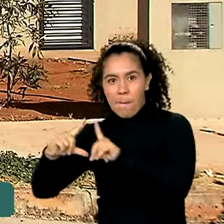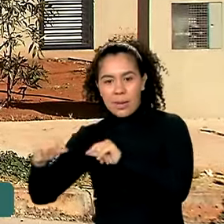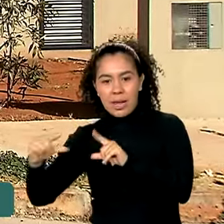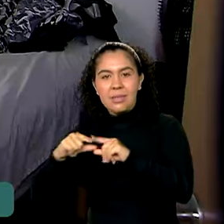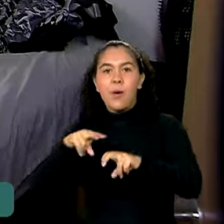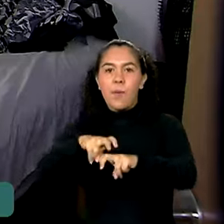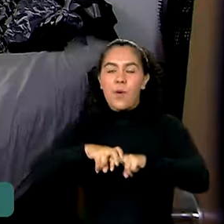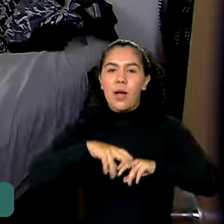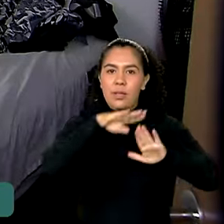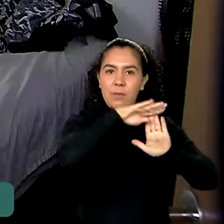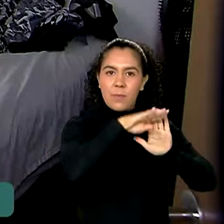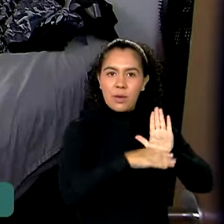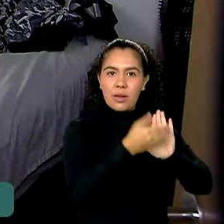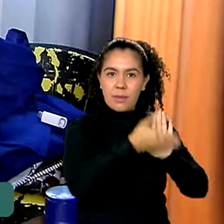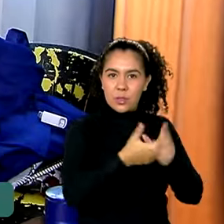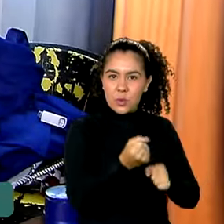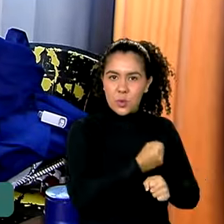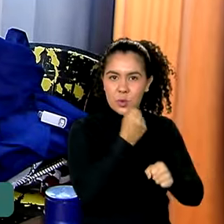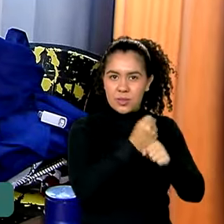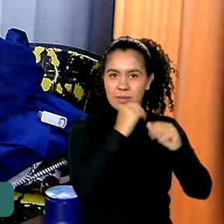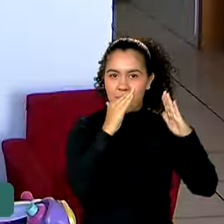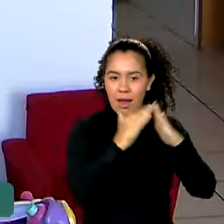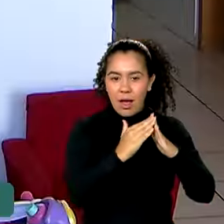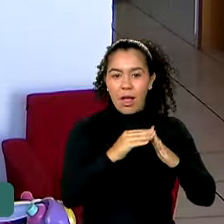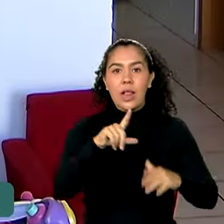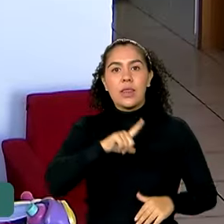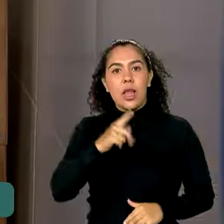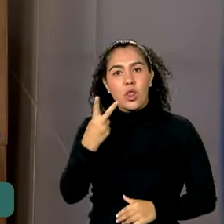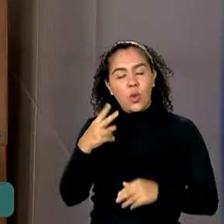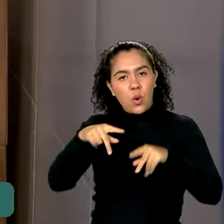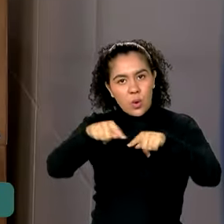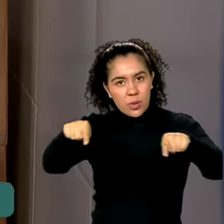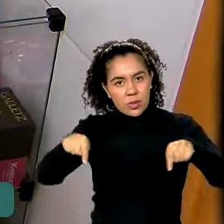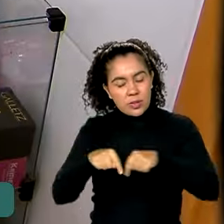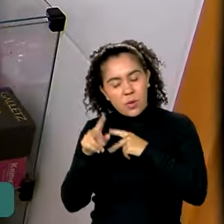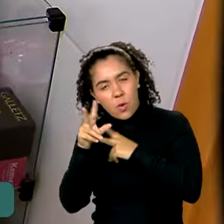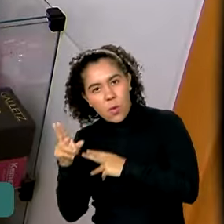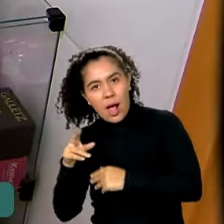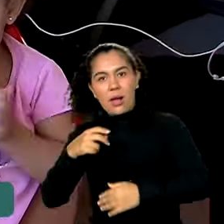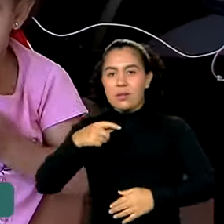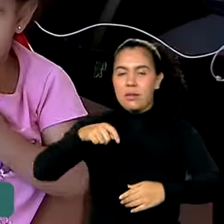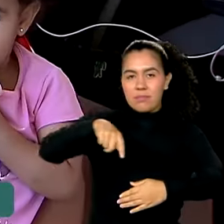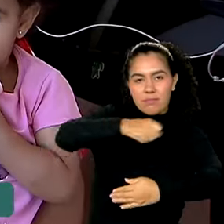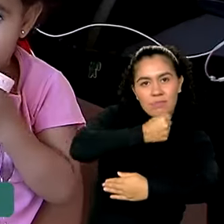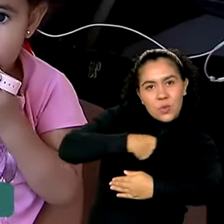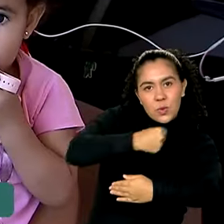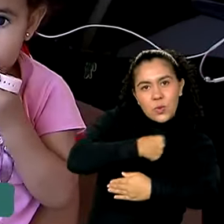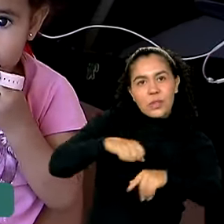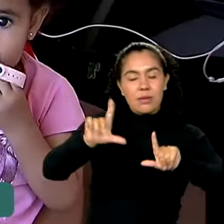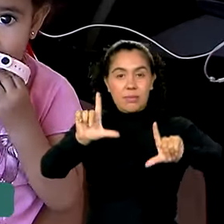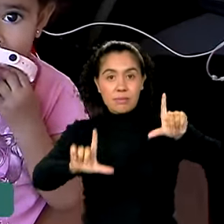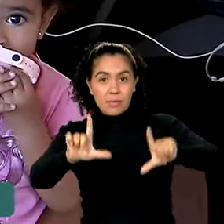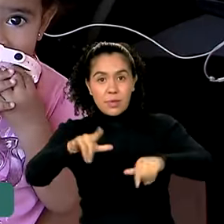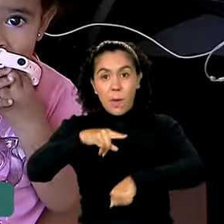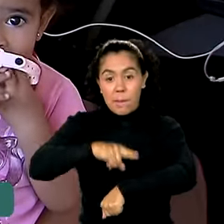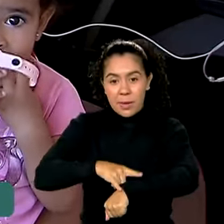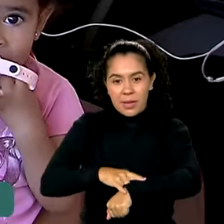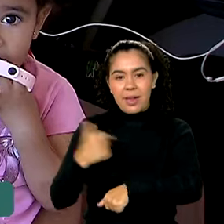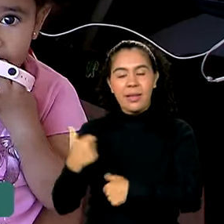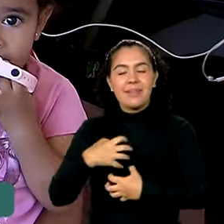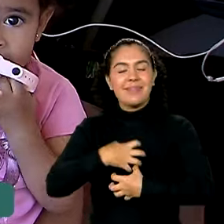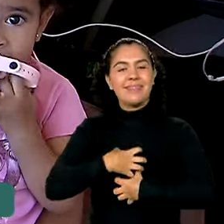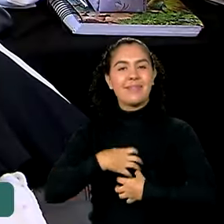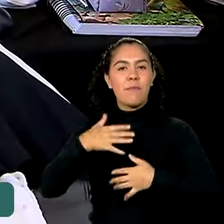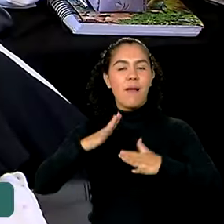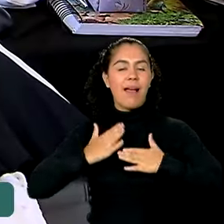Casa Minha Vida O local tem dois quartos sala, cozinha e banheiro ela conta que agora vive com mais